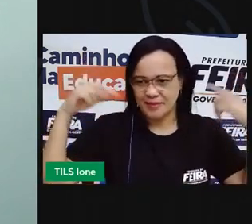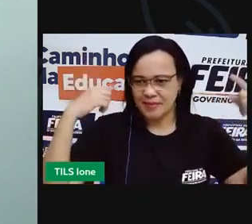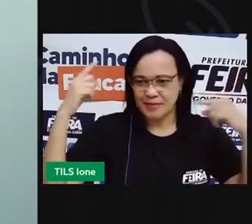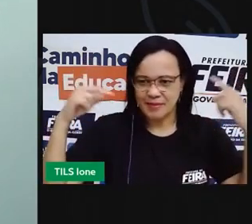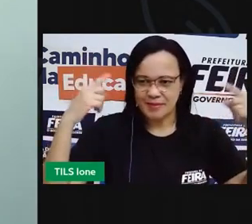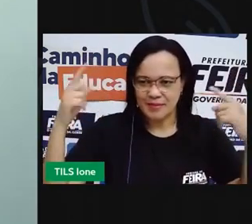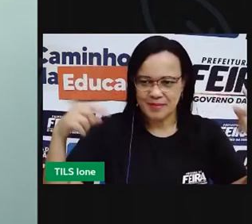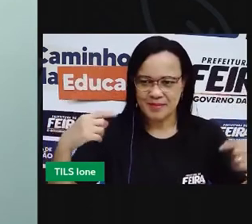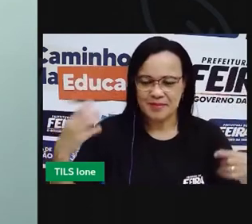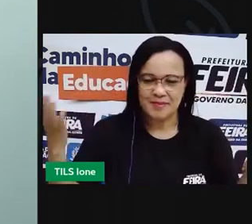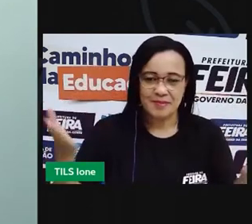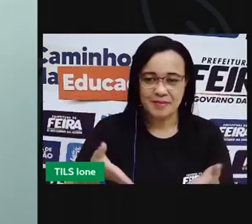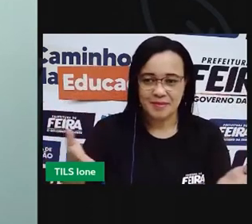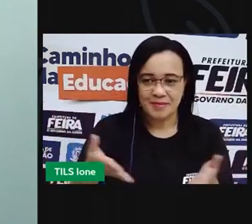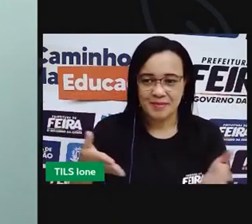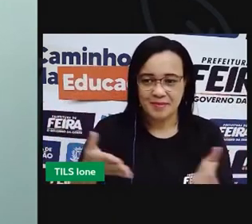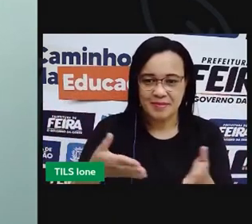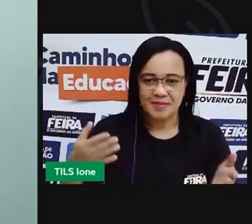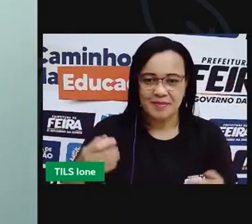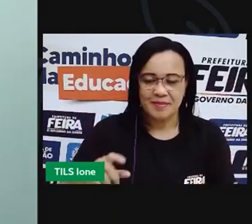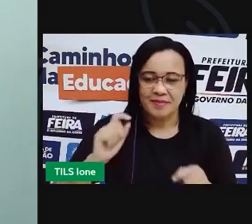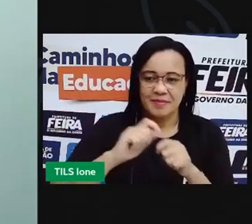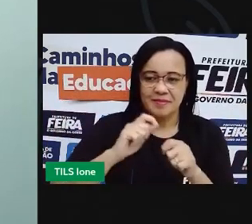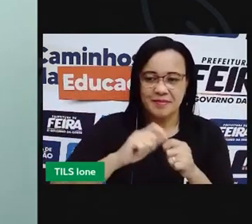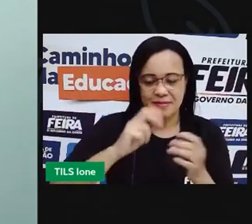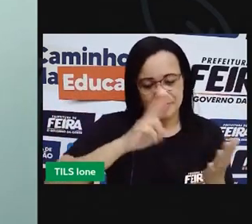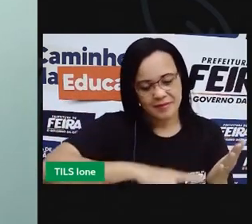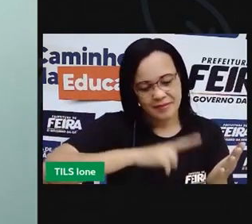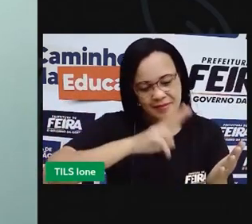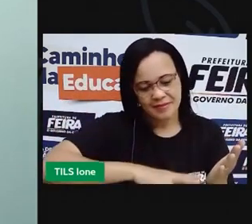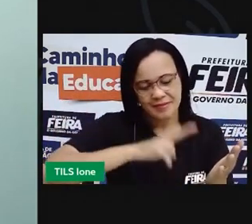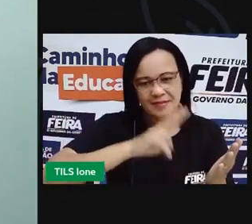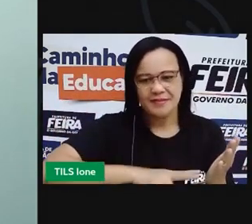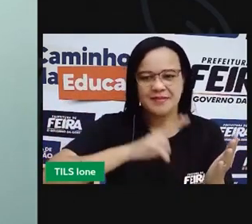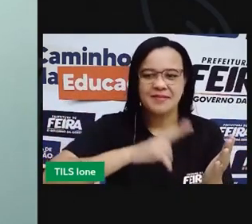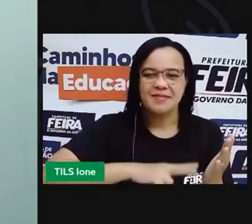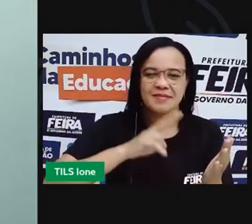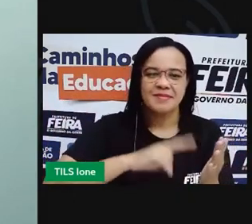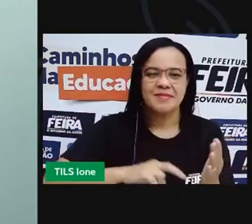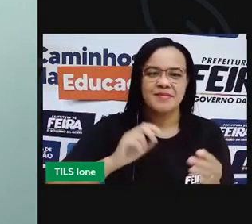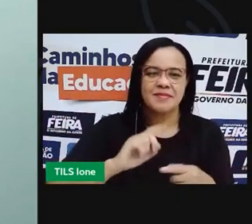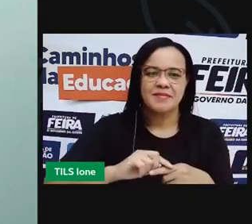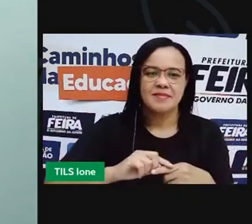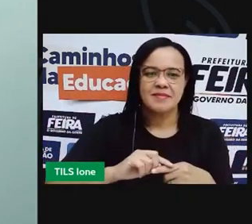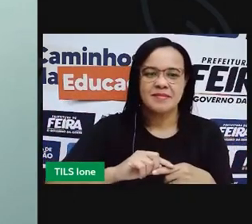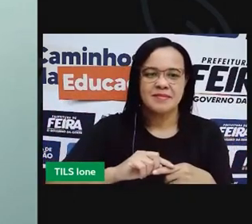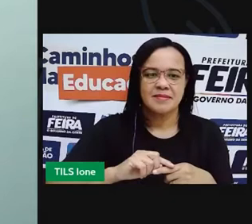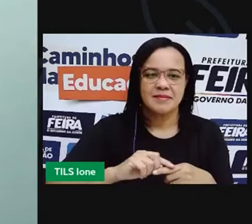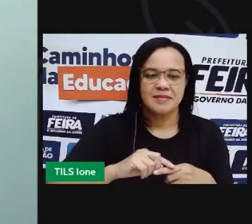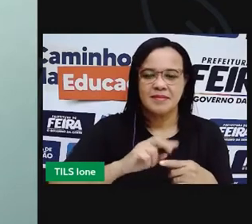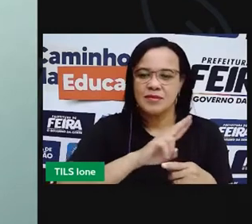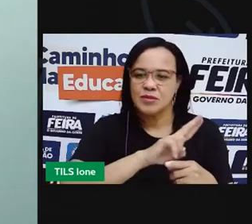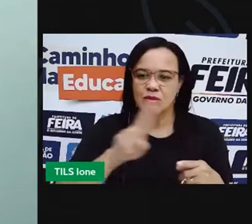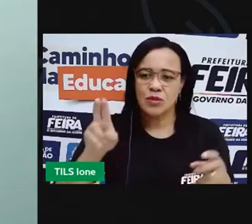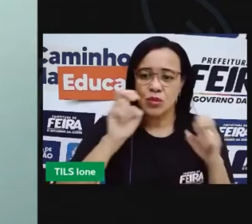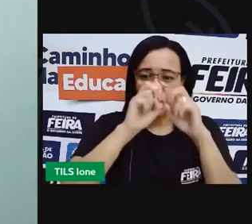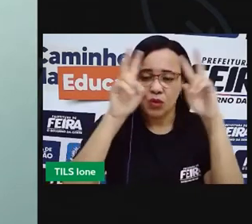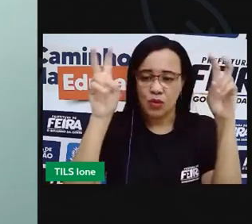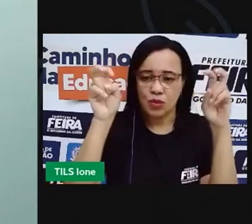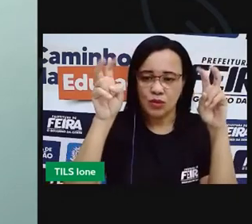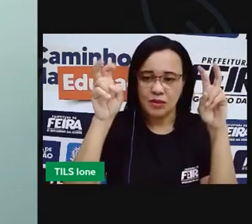A gente vai fazendo aqui a leitura da capa e já aqui em cima a gente vê o título,